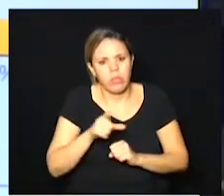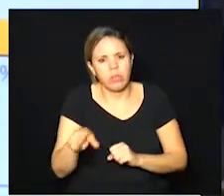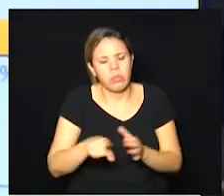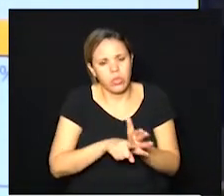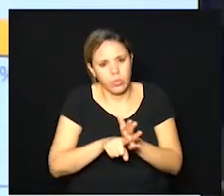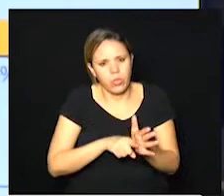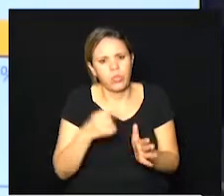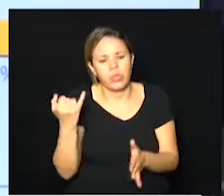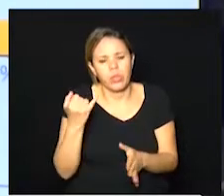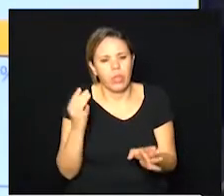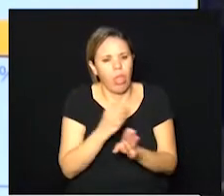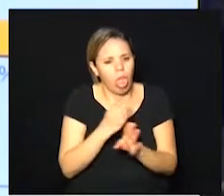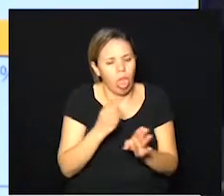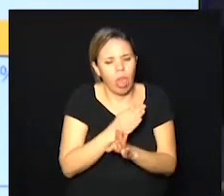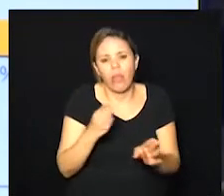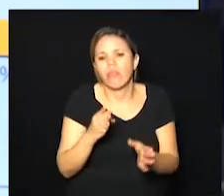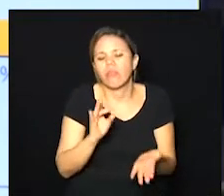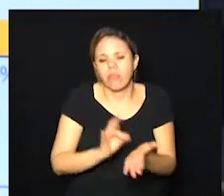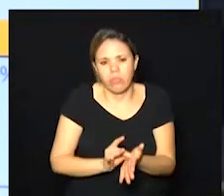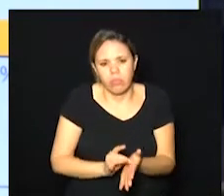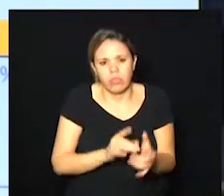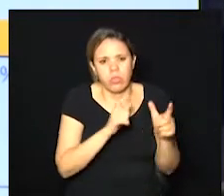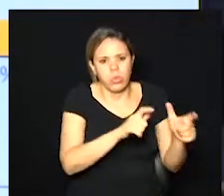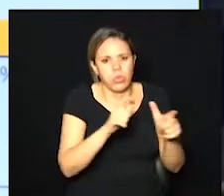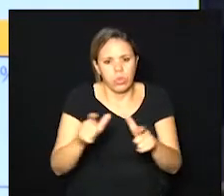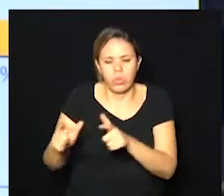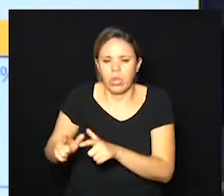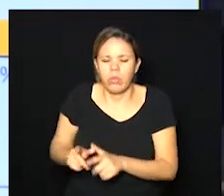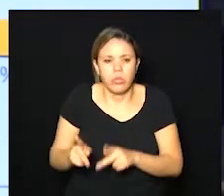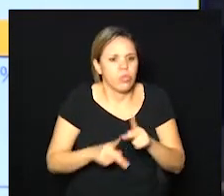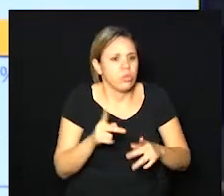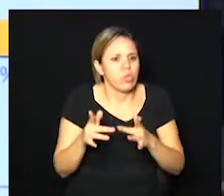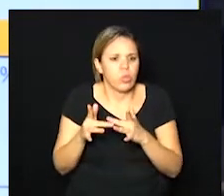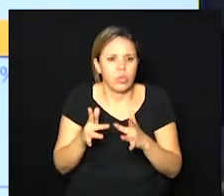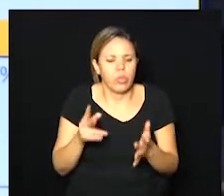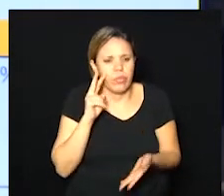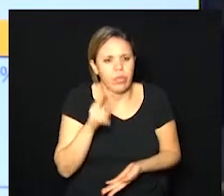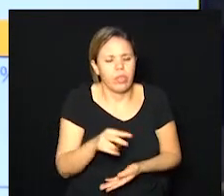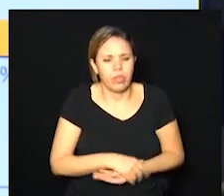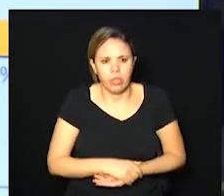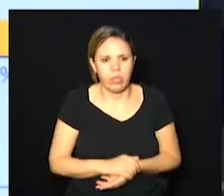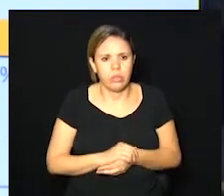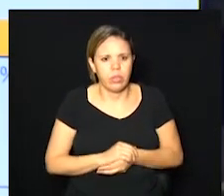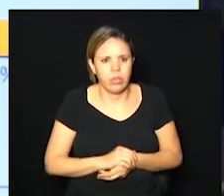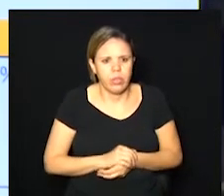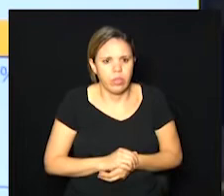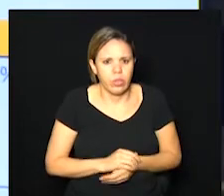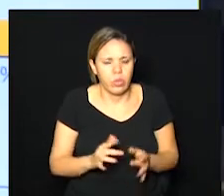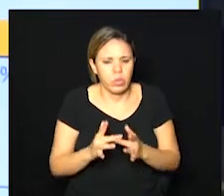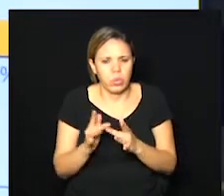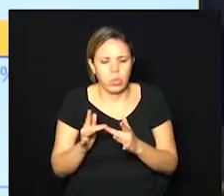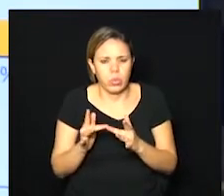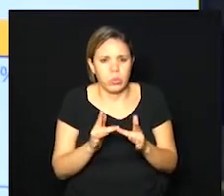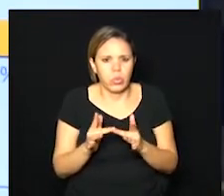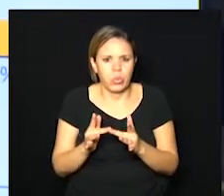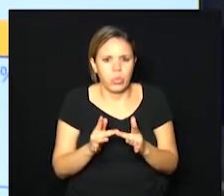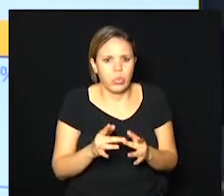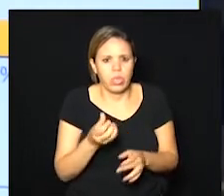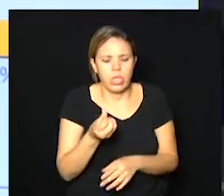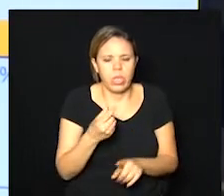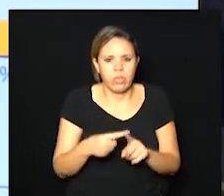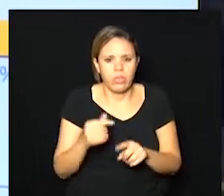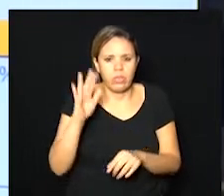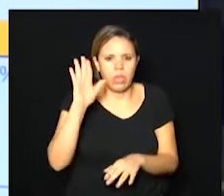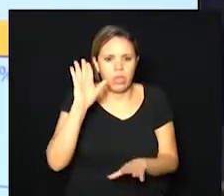com vídeo suspeito e confirmado por local de contato então veja que o local de contato é seis vezes